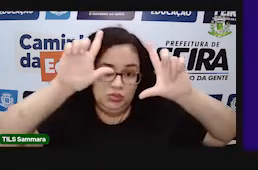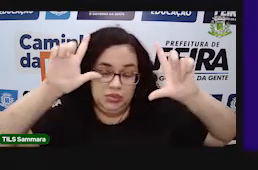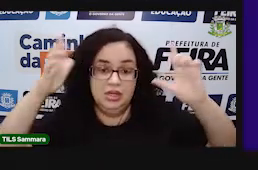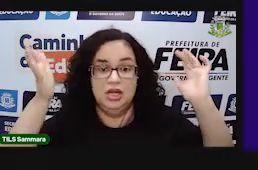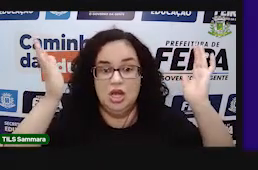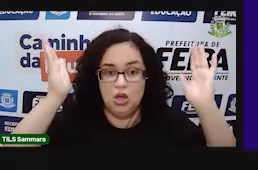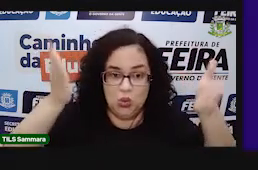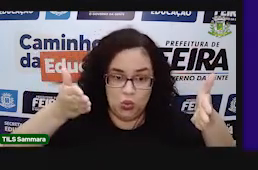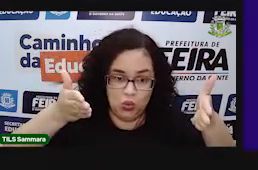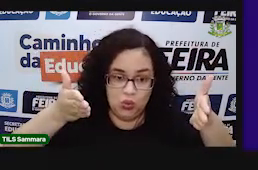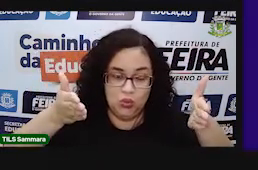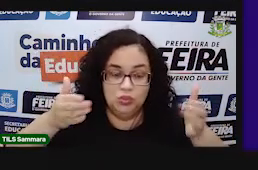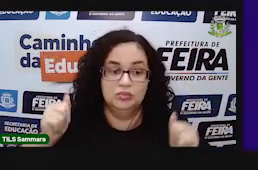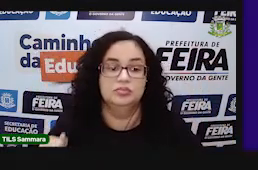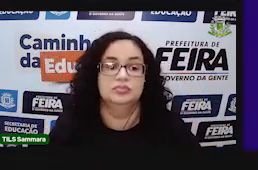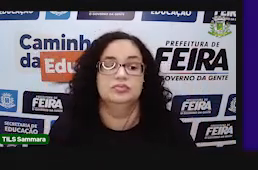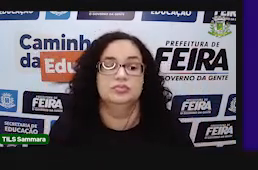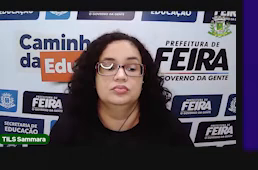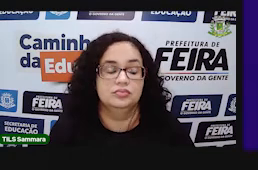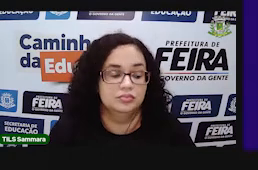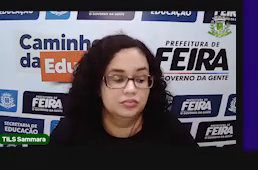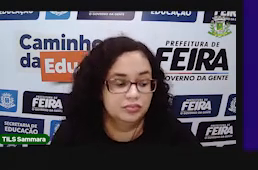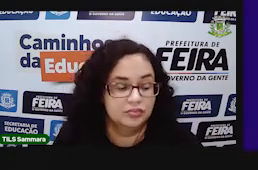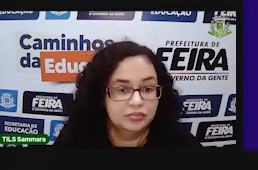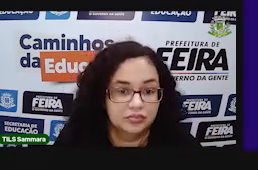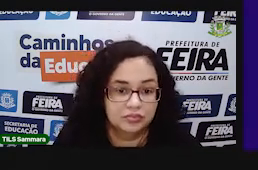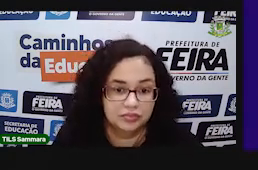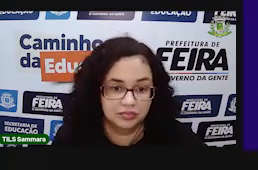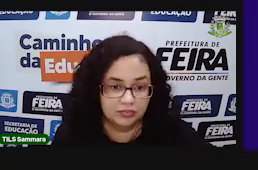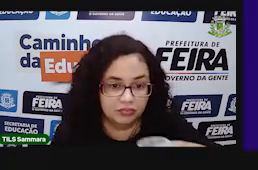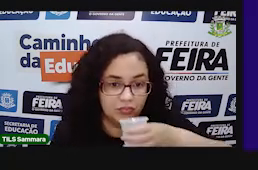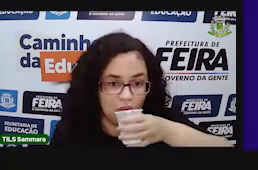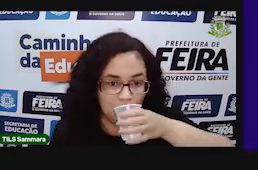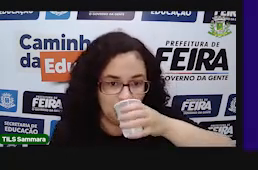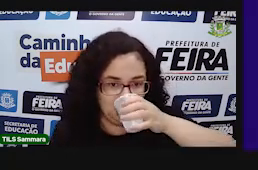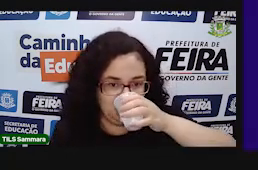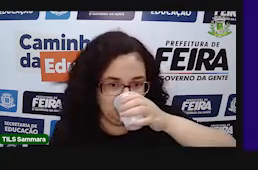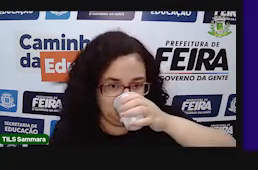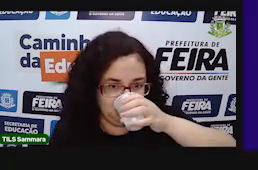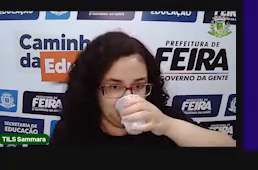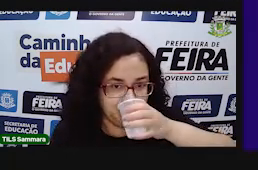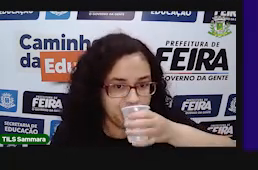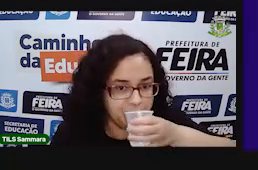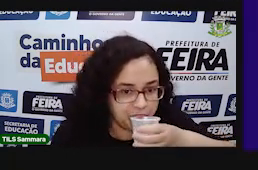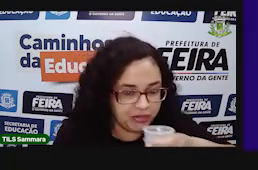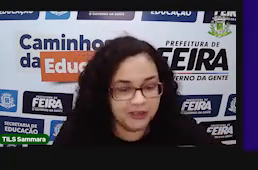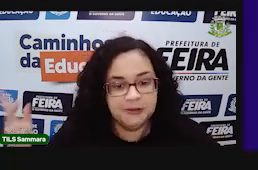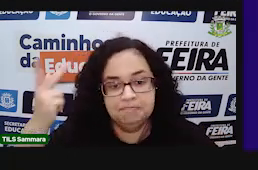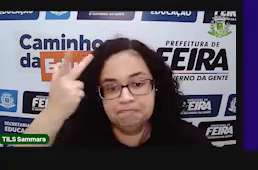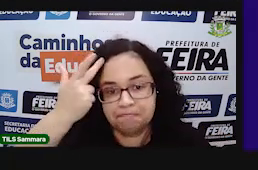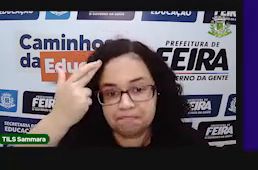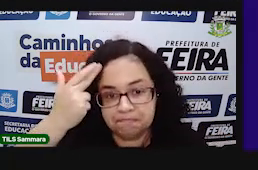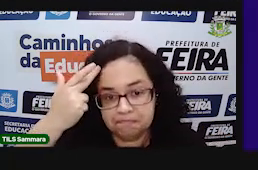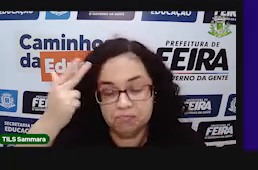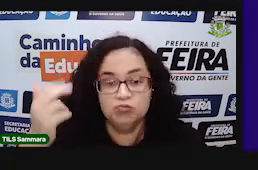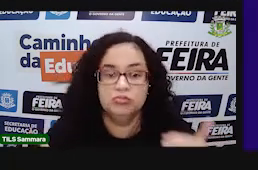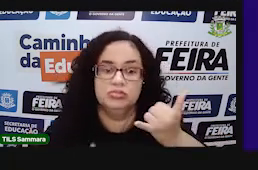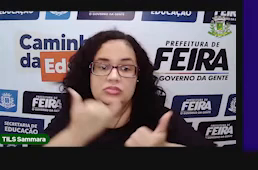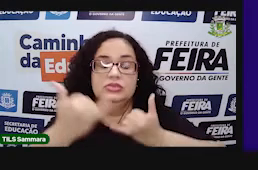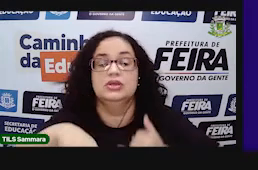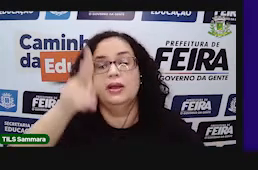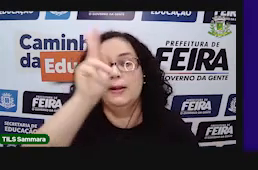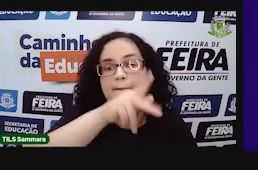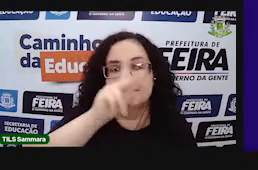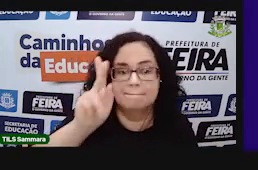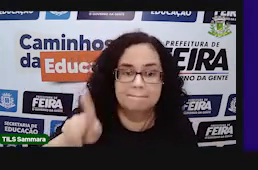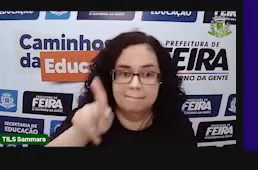Prontinho! Na sua tela agora está aparecendo o carro. Certo? O jeito normal de jogar o